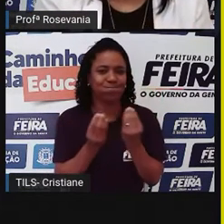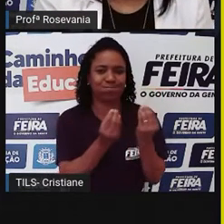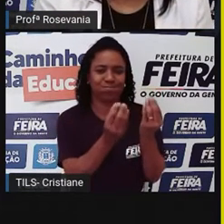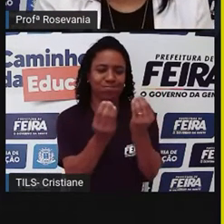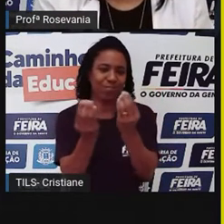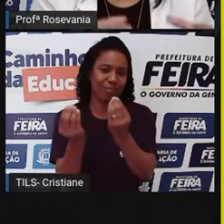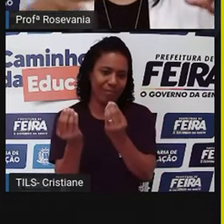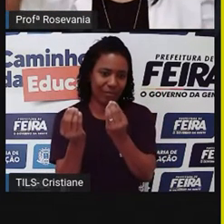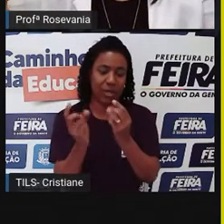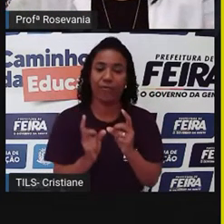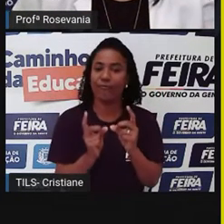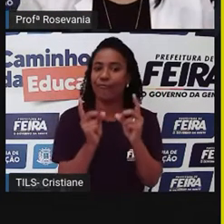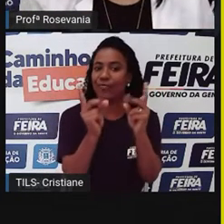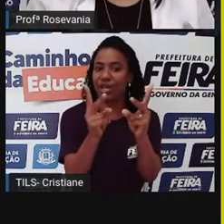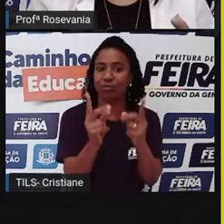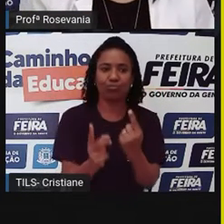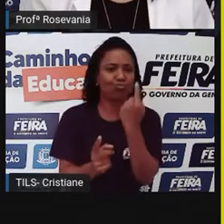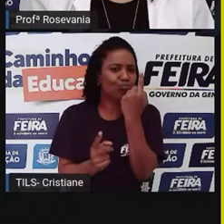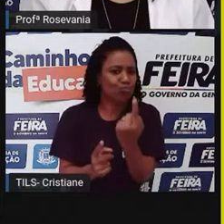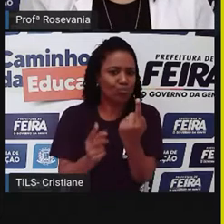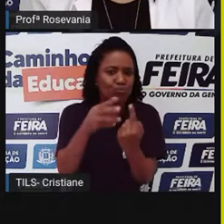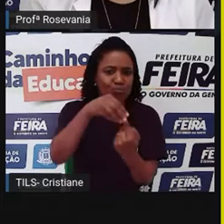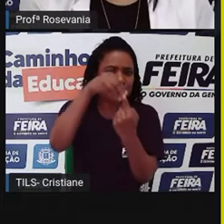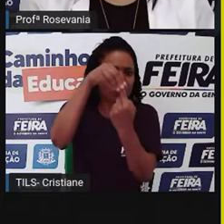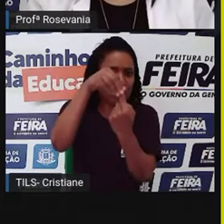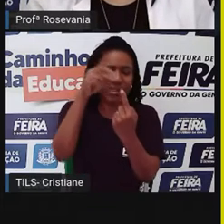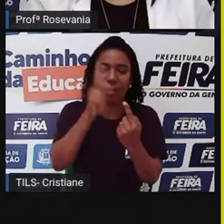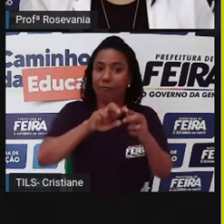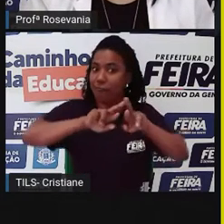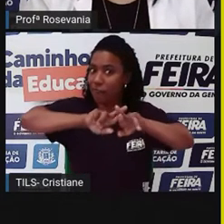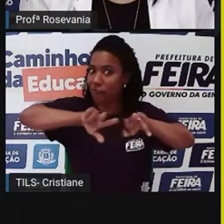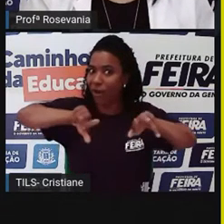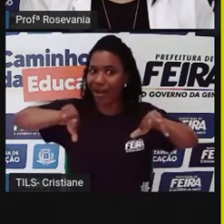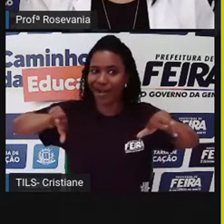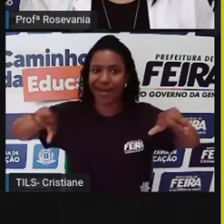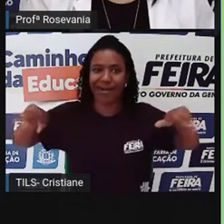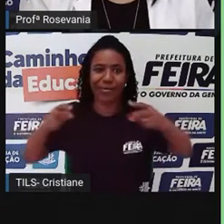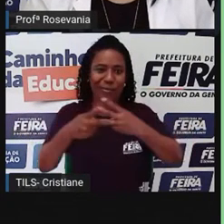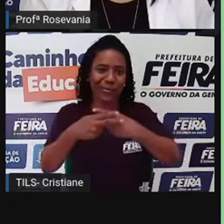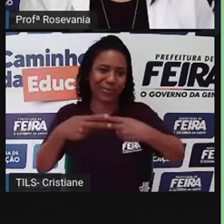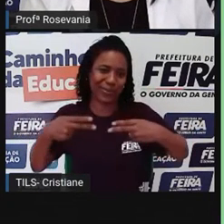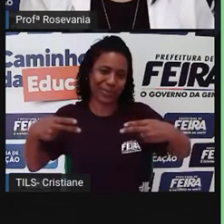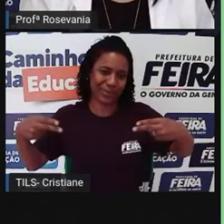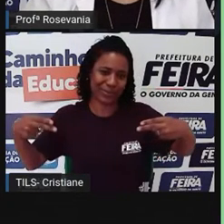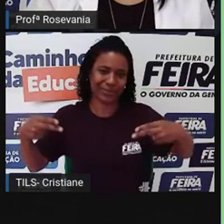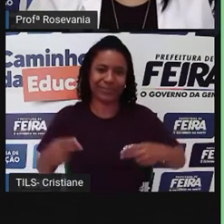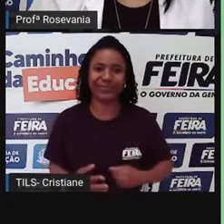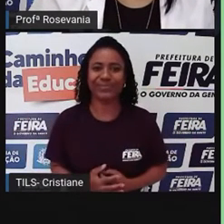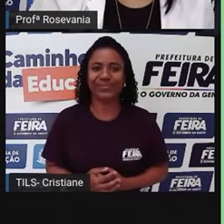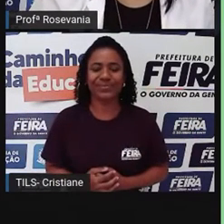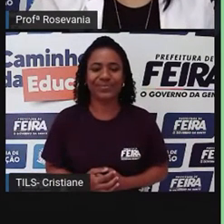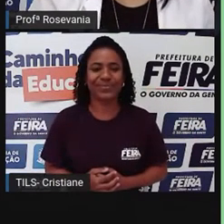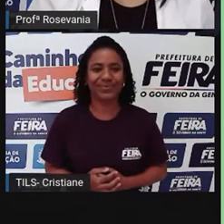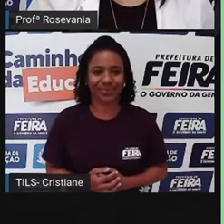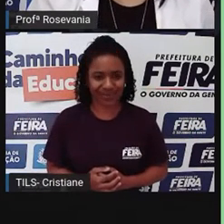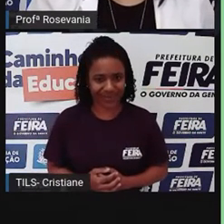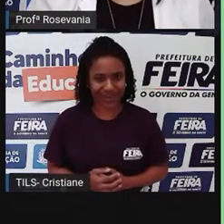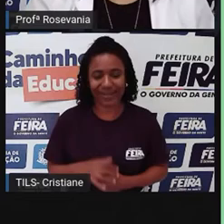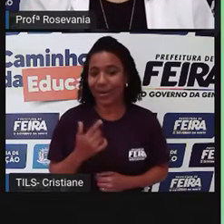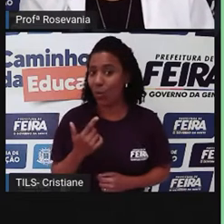vendo um produto só, eu vendo vários produtos no mesmo espaço, né. Outro tipo de